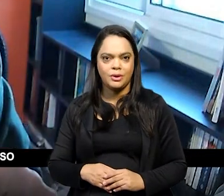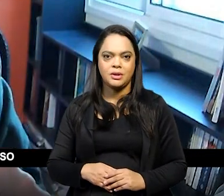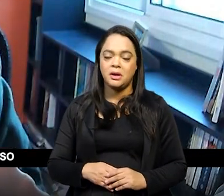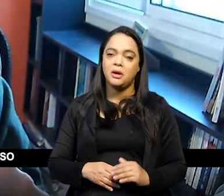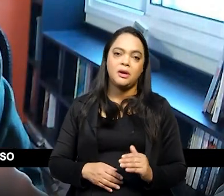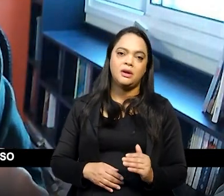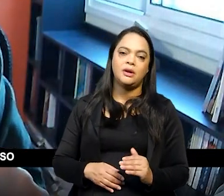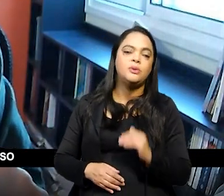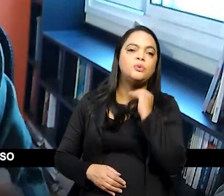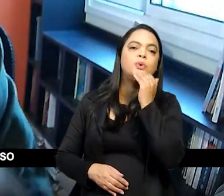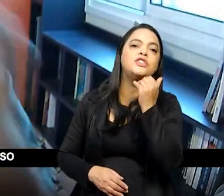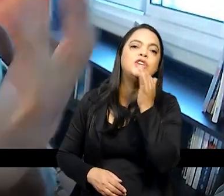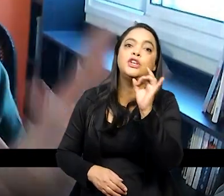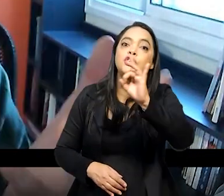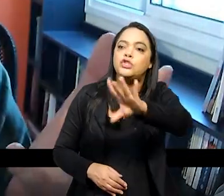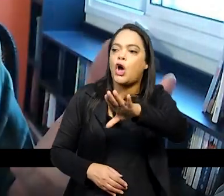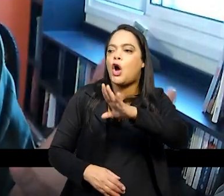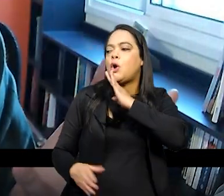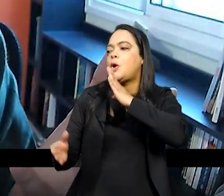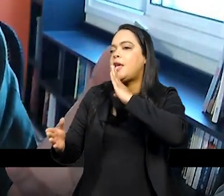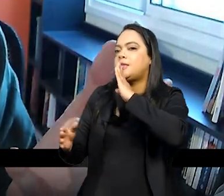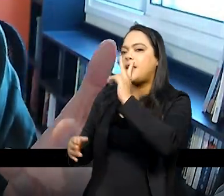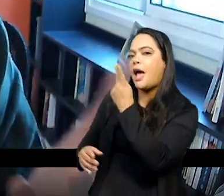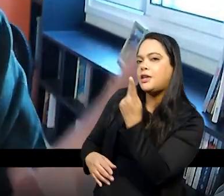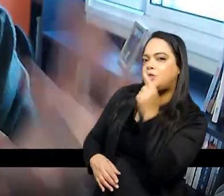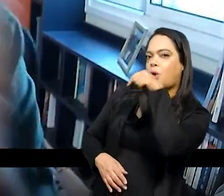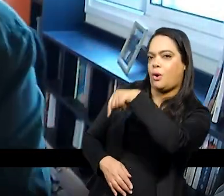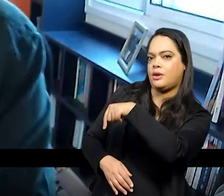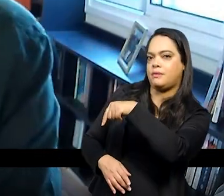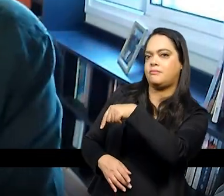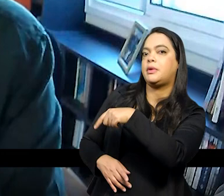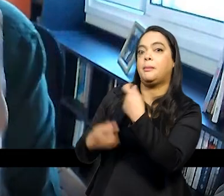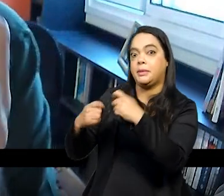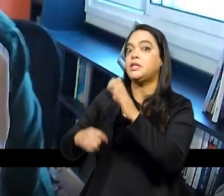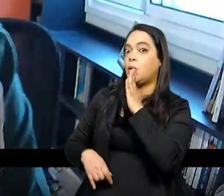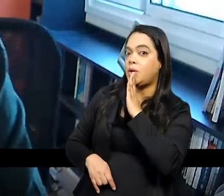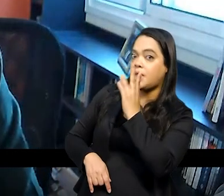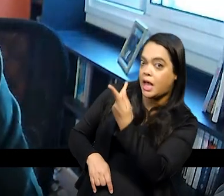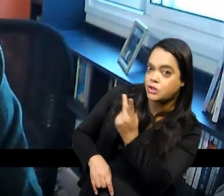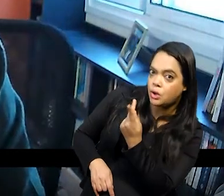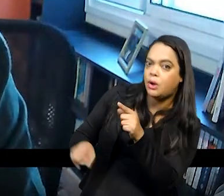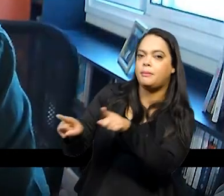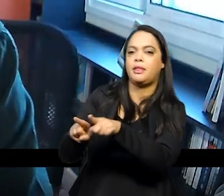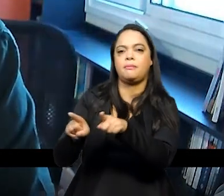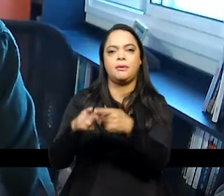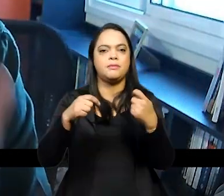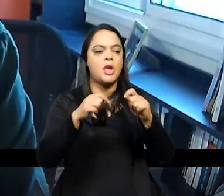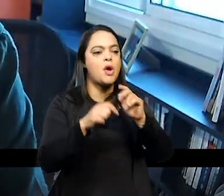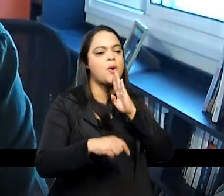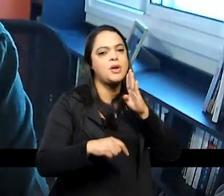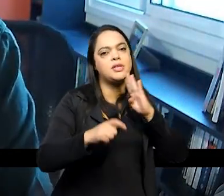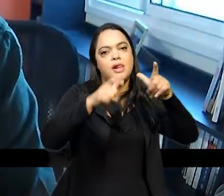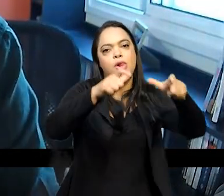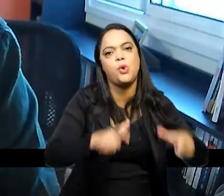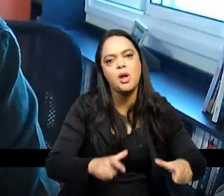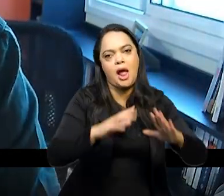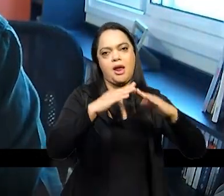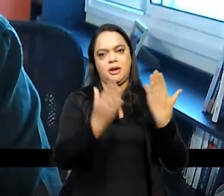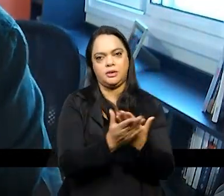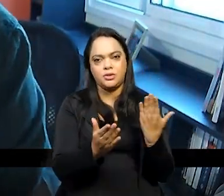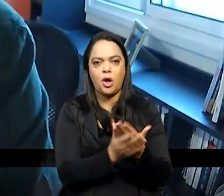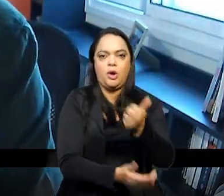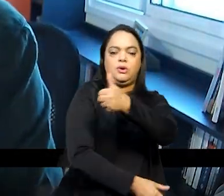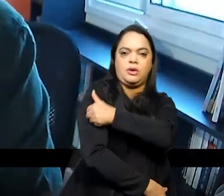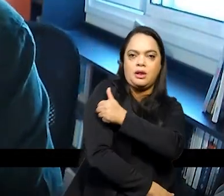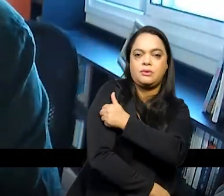sobre a história mas isso tem que estar presente então eu diria que os dois lados tem que estar presentes